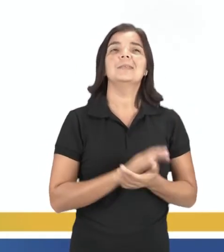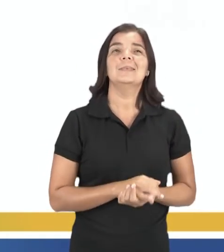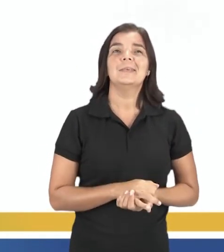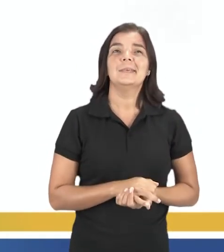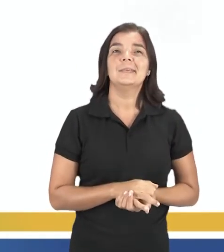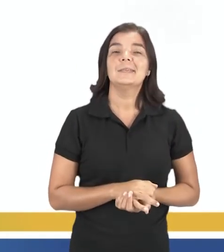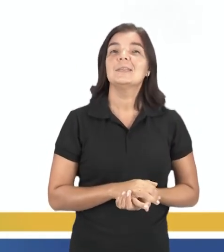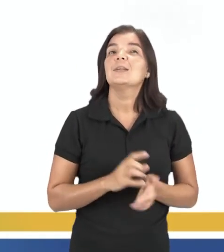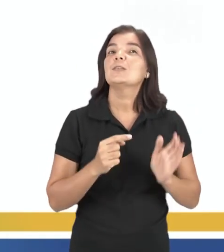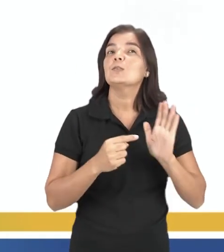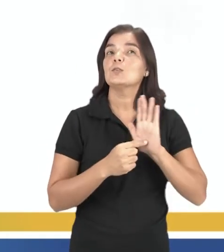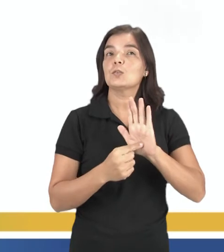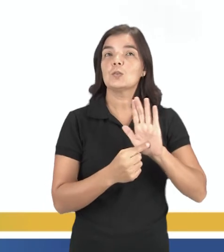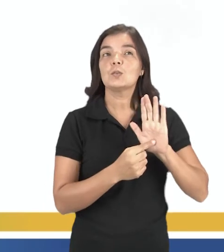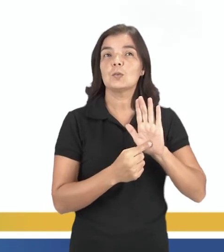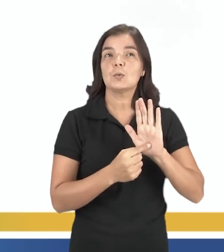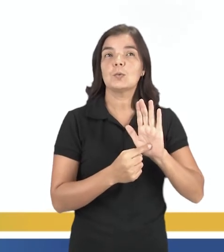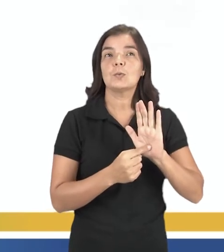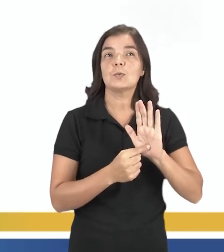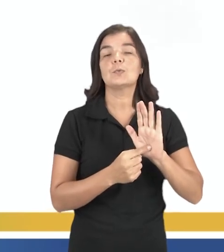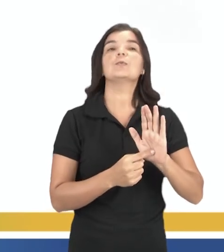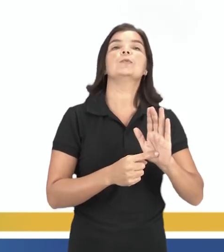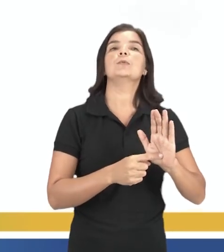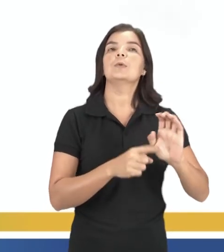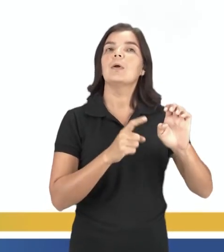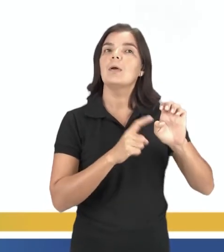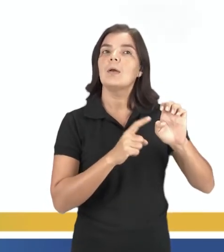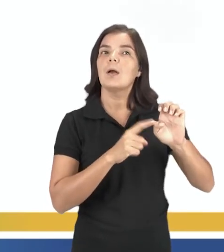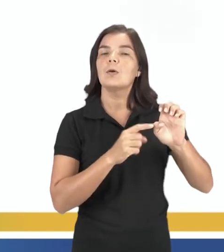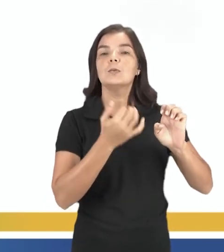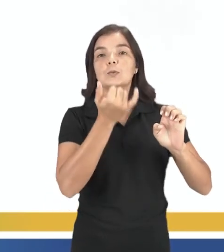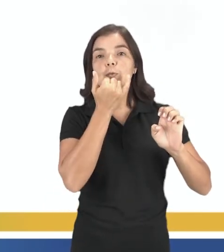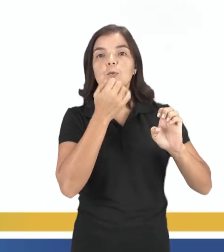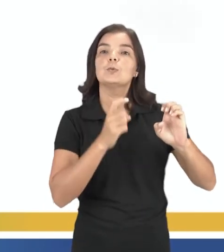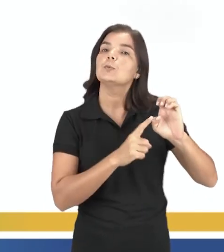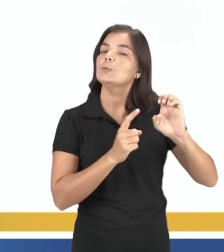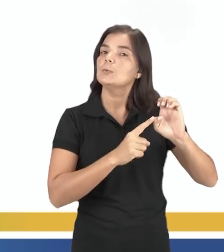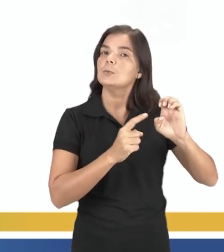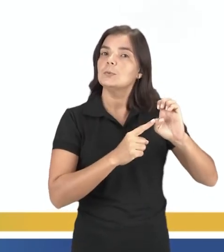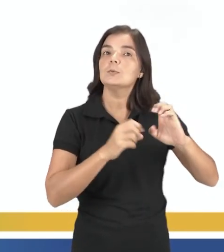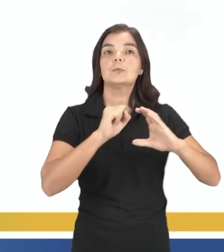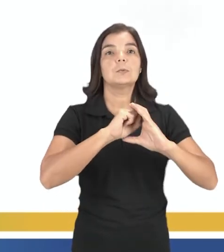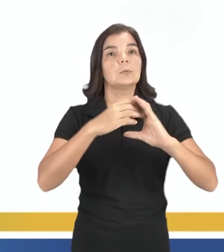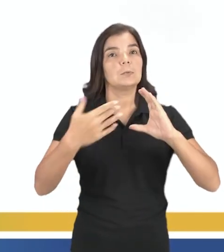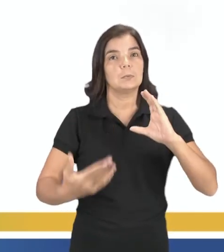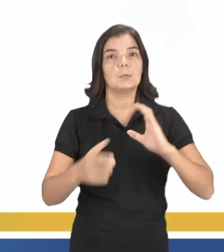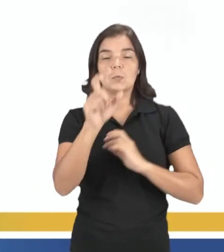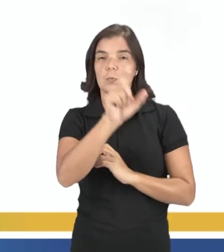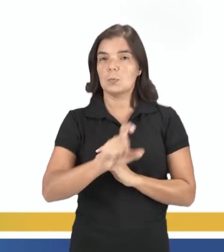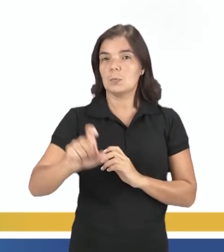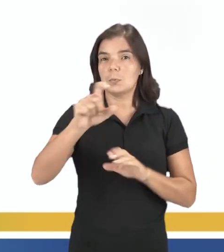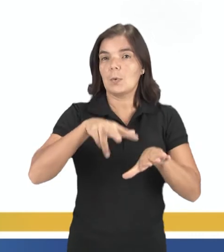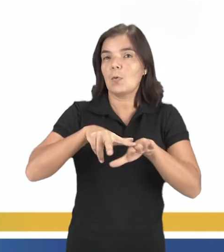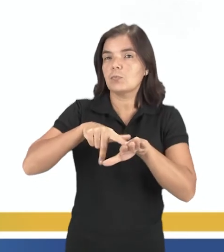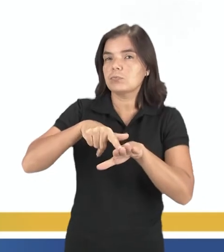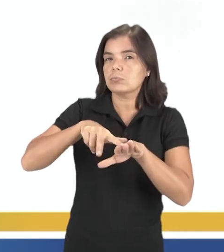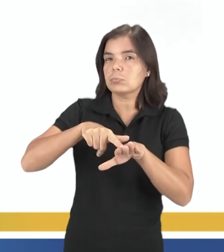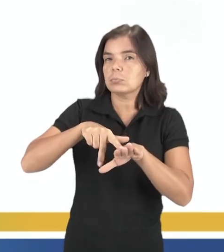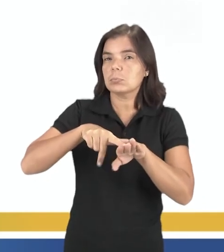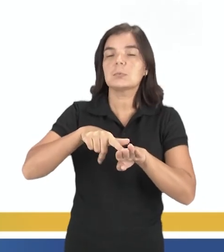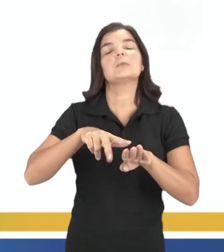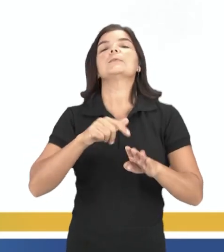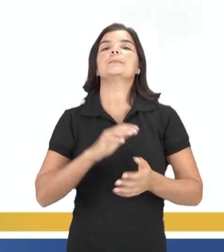Letra E. Nos usos, perdão, característicos de grafismos do skate?